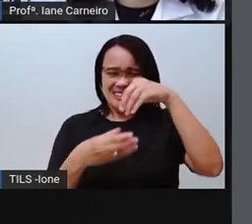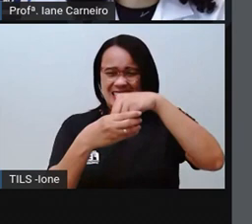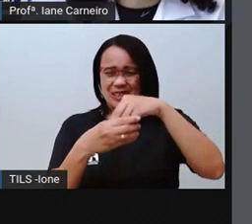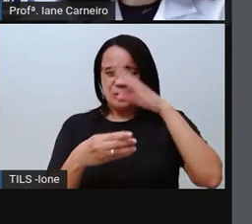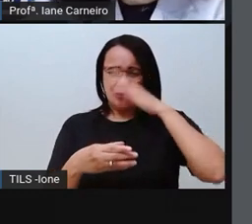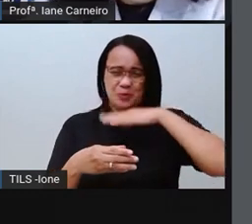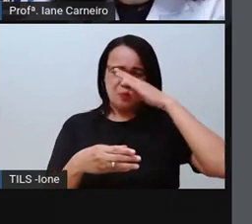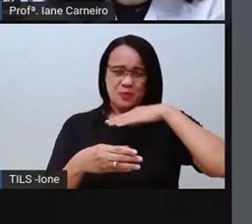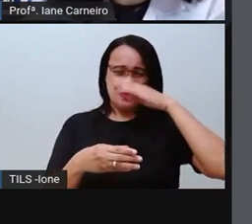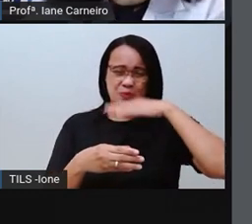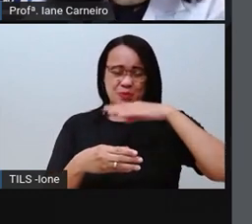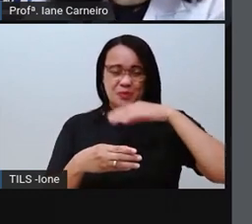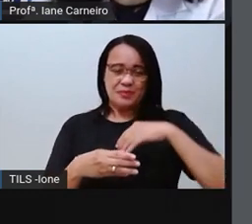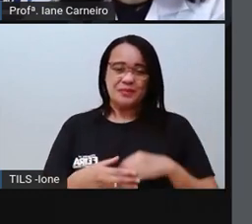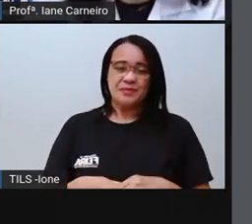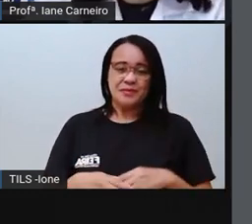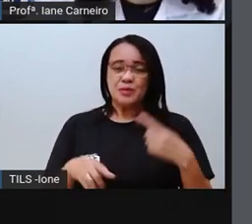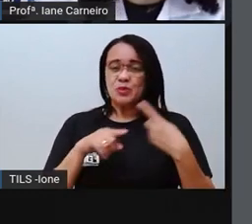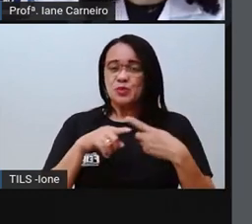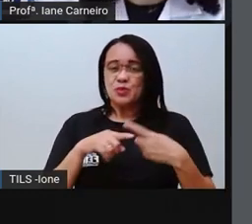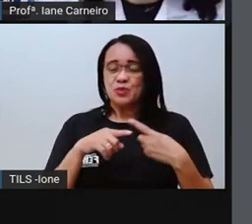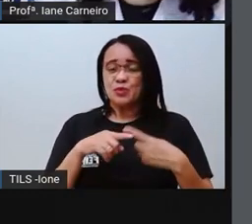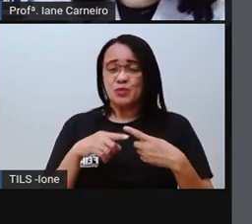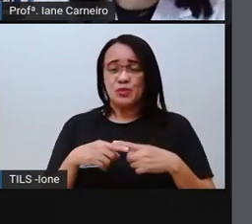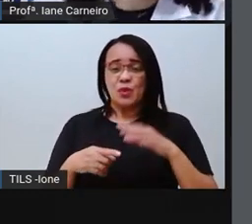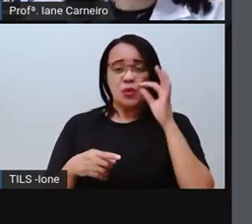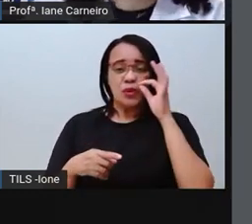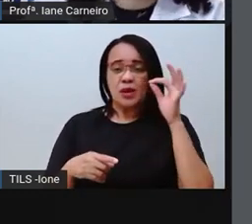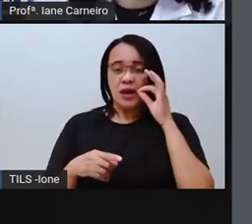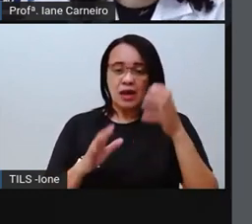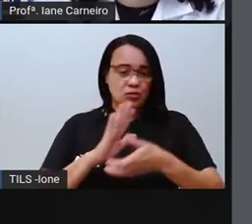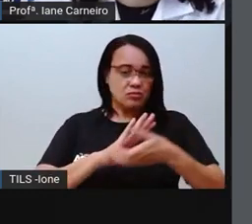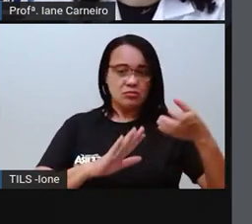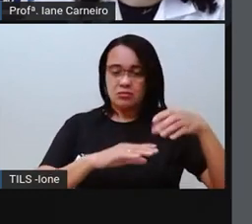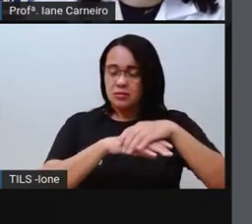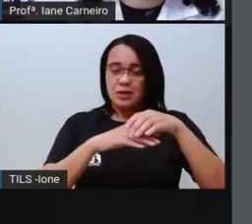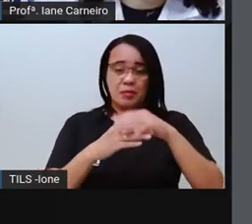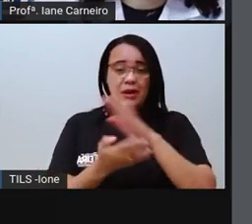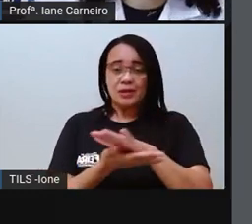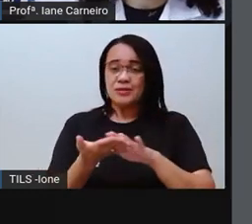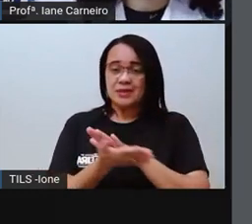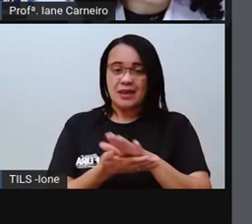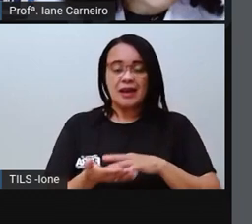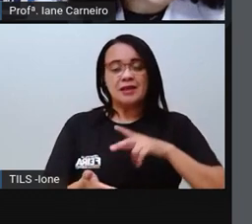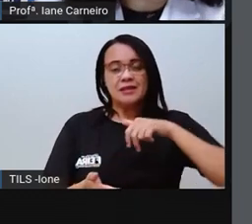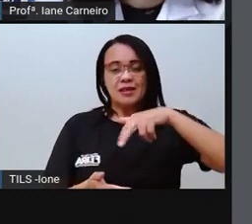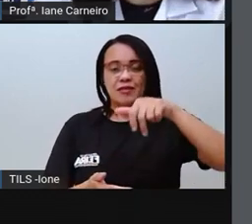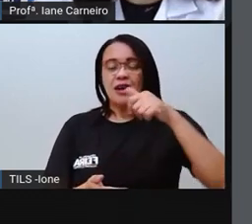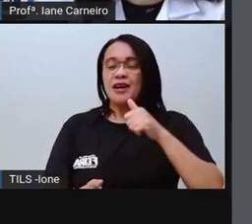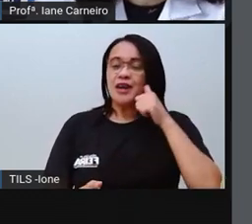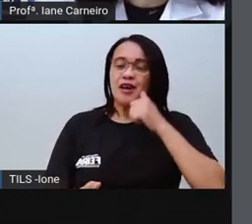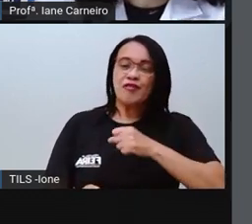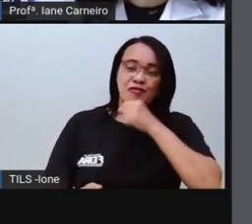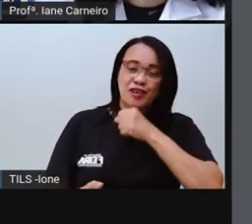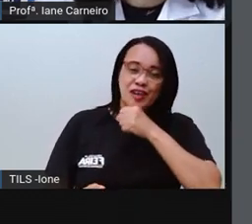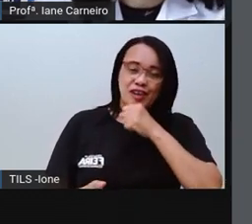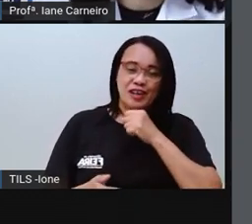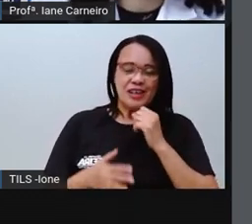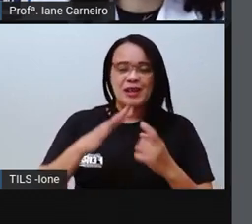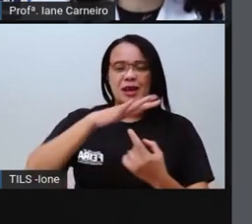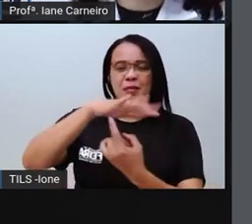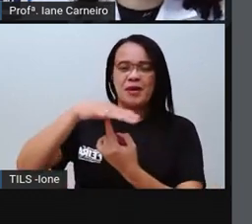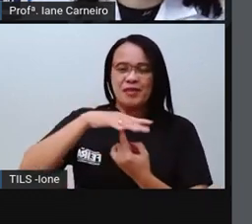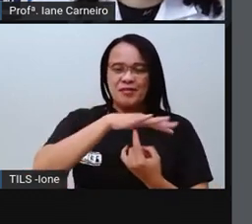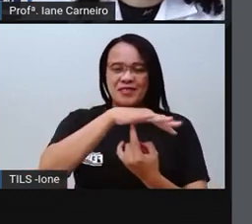mancando, por causa do gato, que não saiu do sapato. Lá vai a velha para a feira. Cada passo